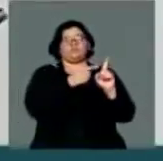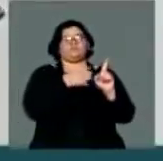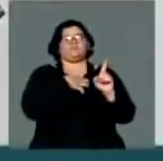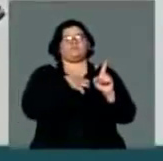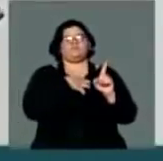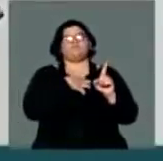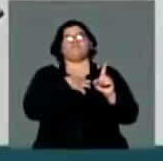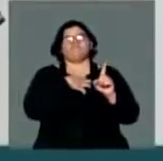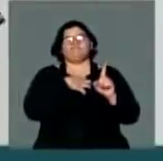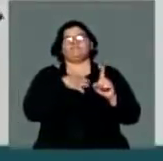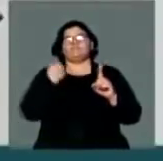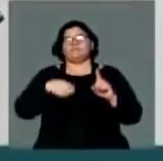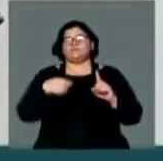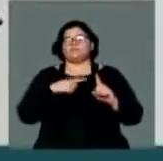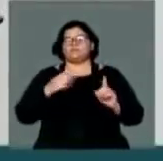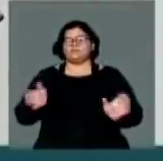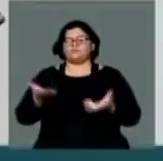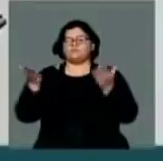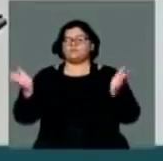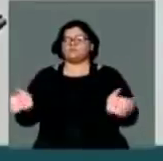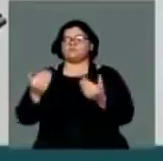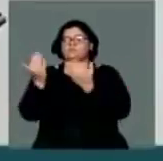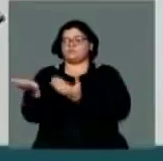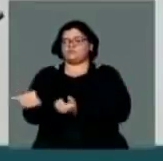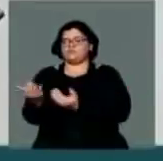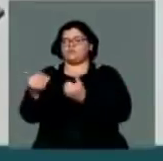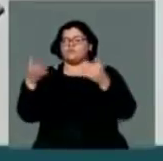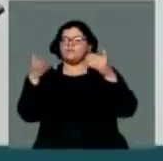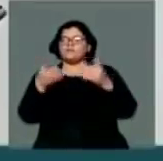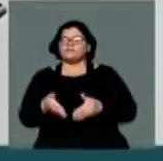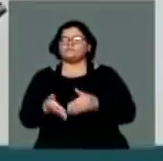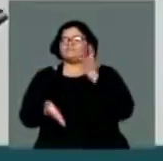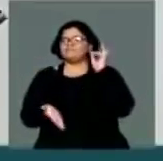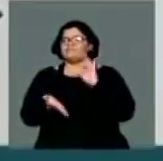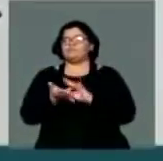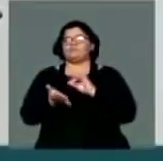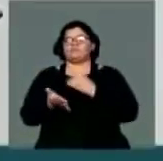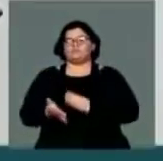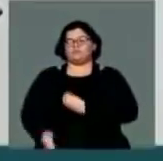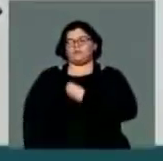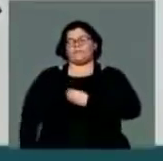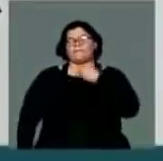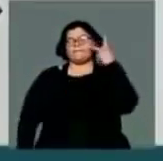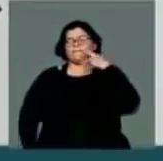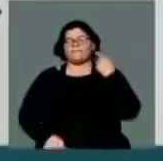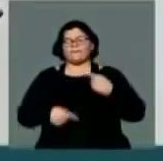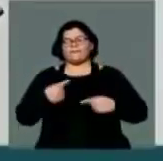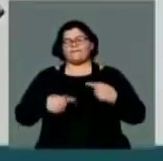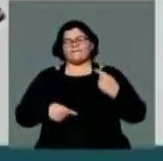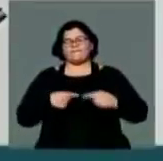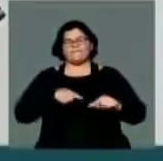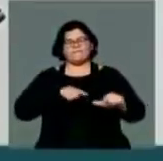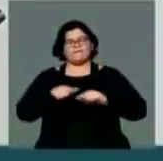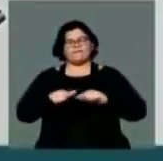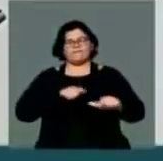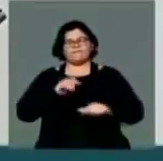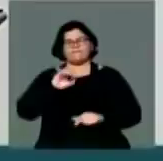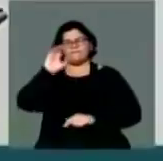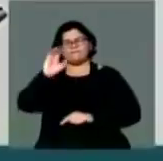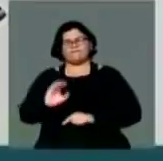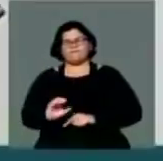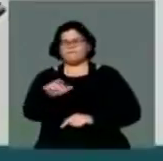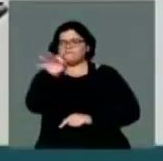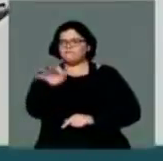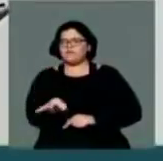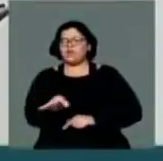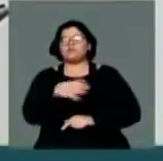iniciativas que estimulem os jovens a participar ativamente na vida política e no pleno exercício da cidadania, com